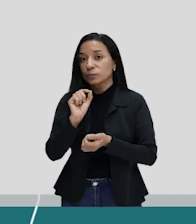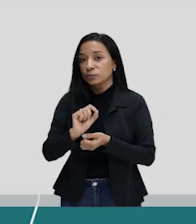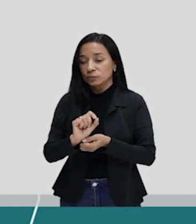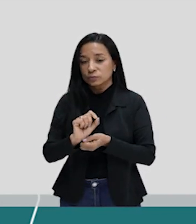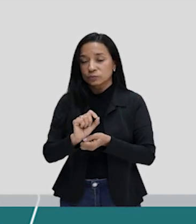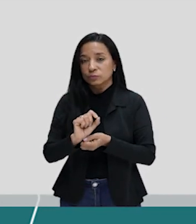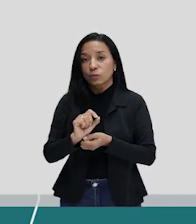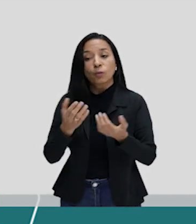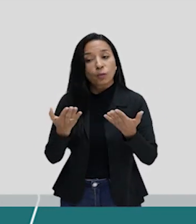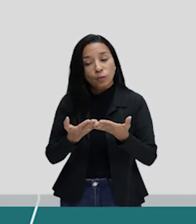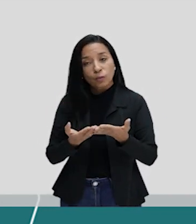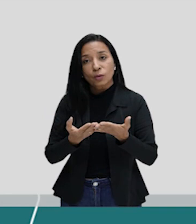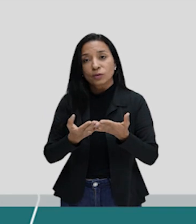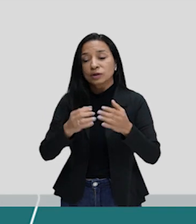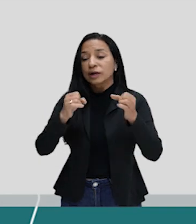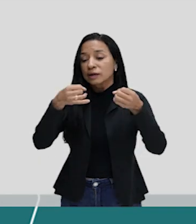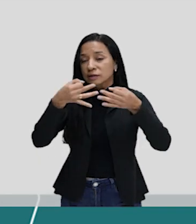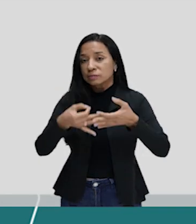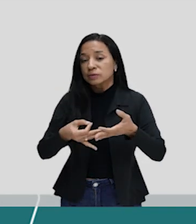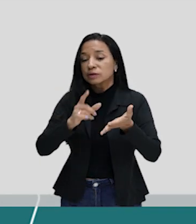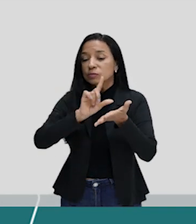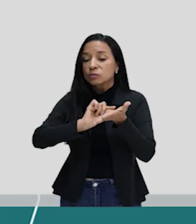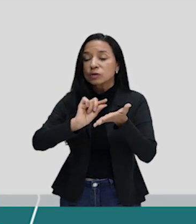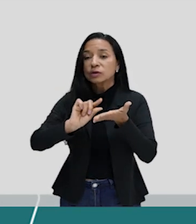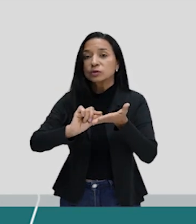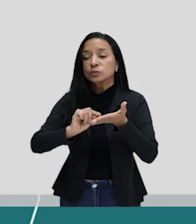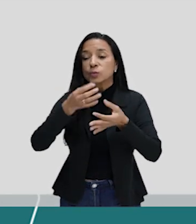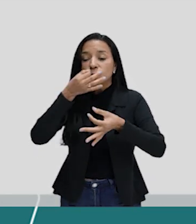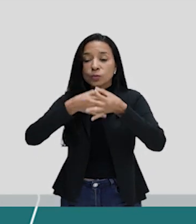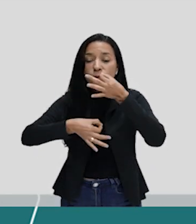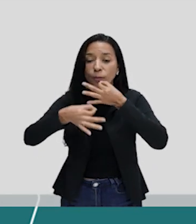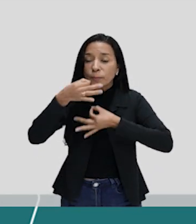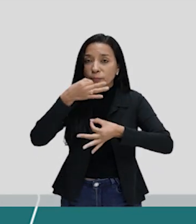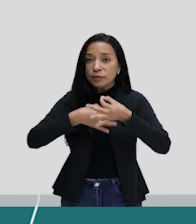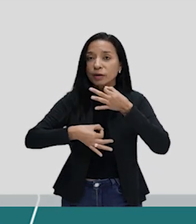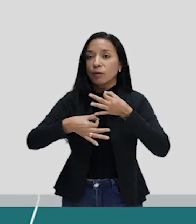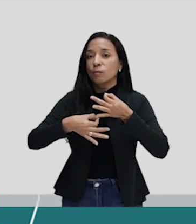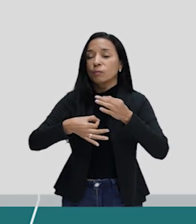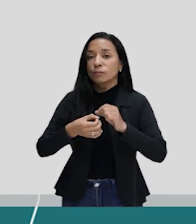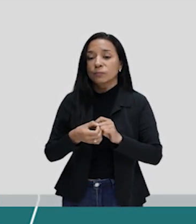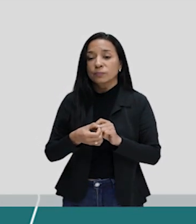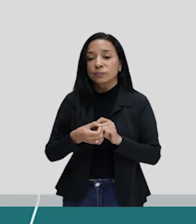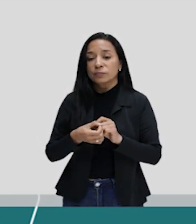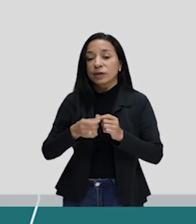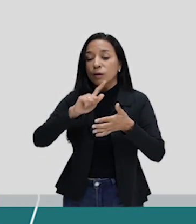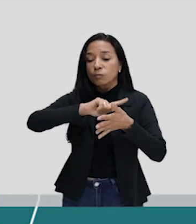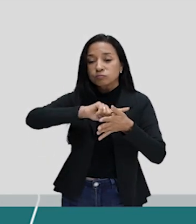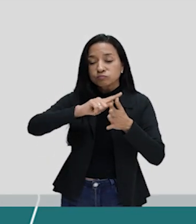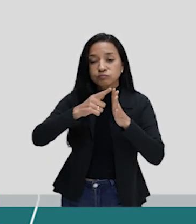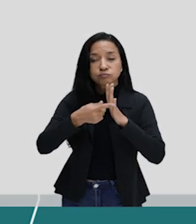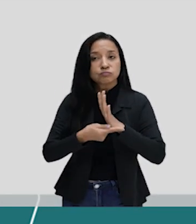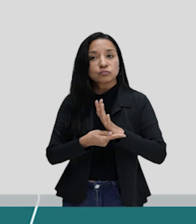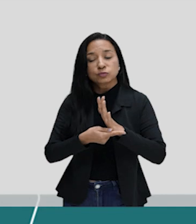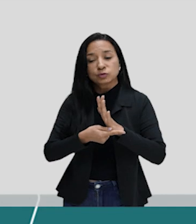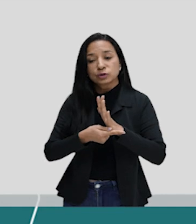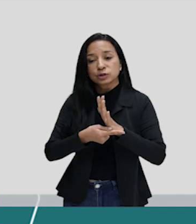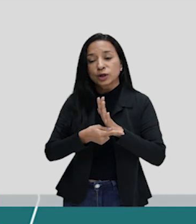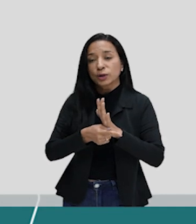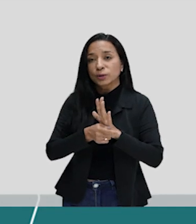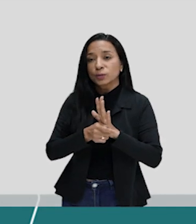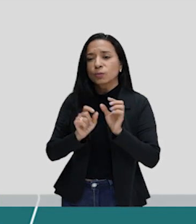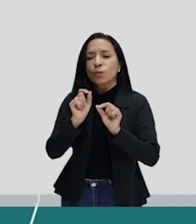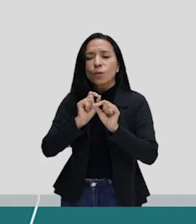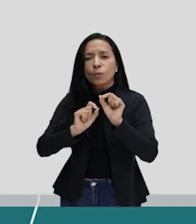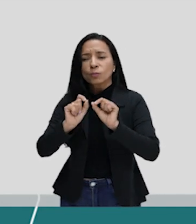opinião. Então, o artigo de opinião é um gênero argumentativo. Então, quando você fala de